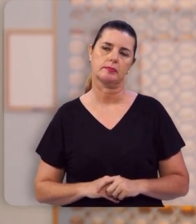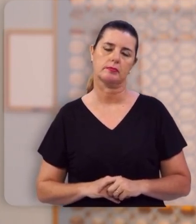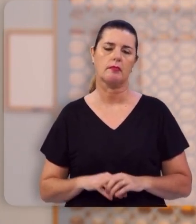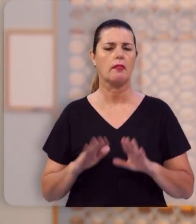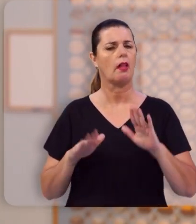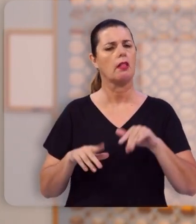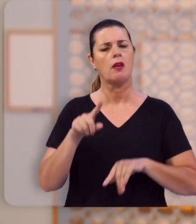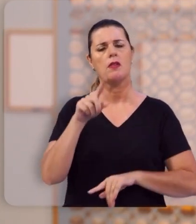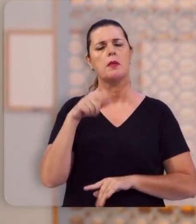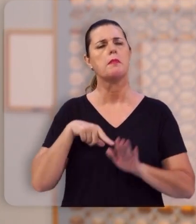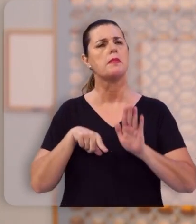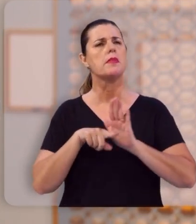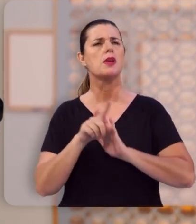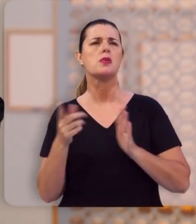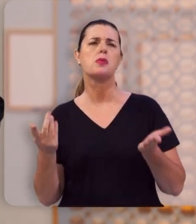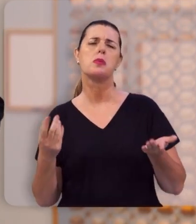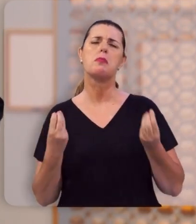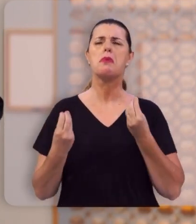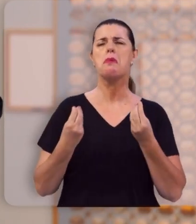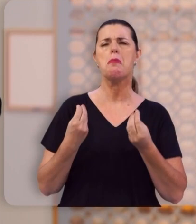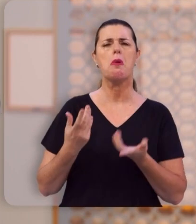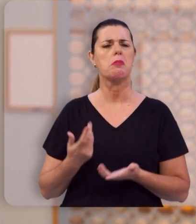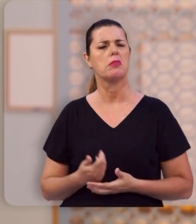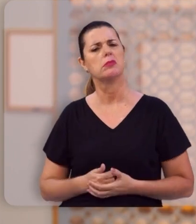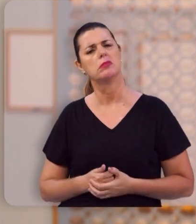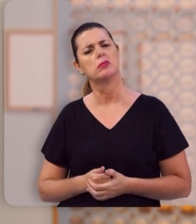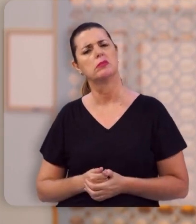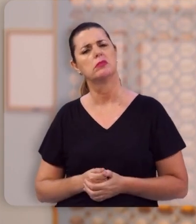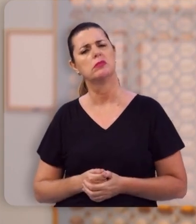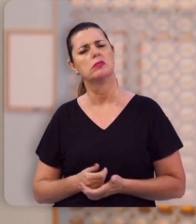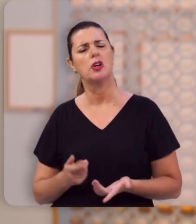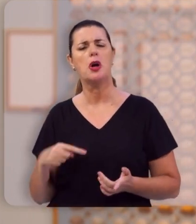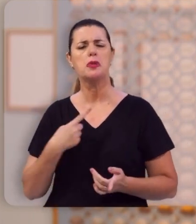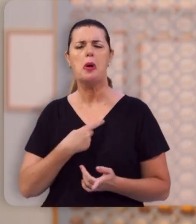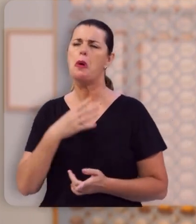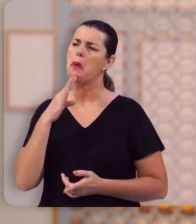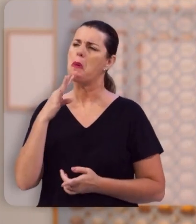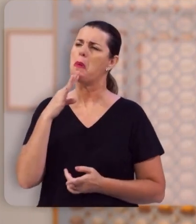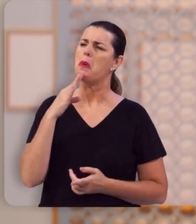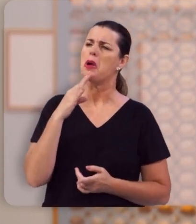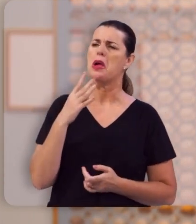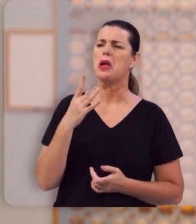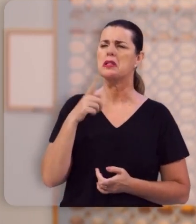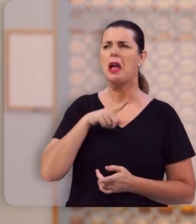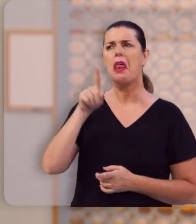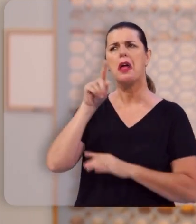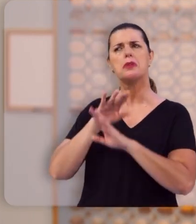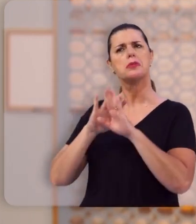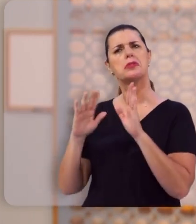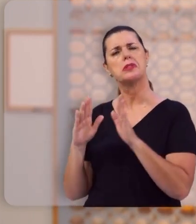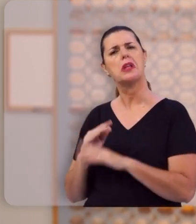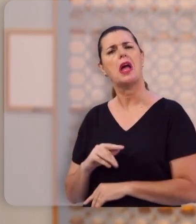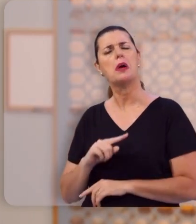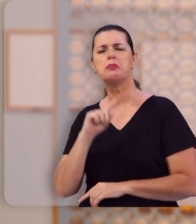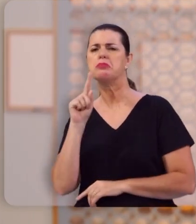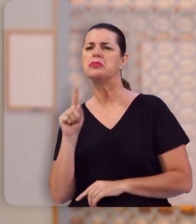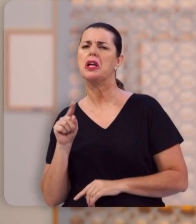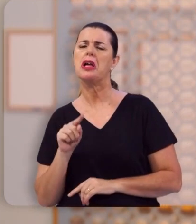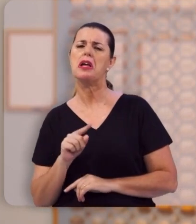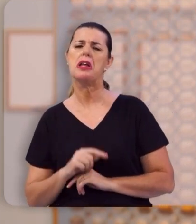Talvez você pergunte, mas como vai ser isso? Será que nós vamos nos conhecer lá no céu? Será que